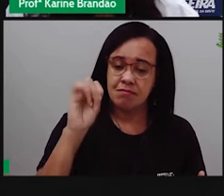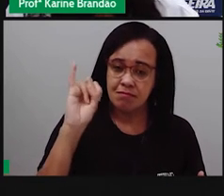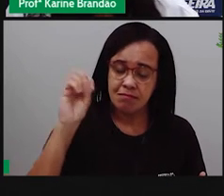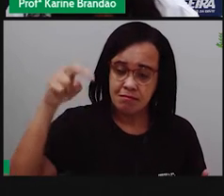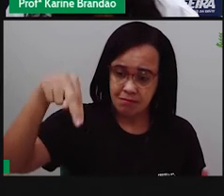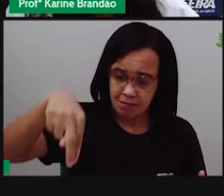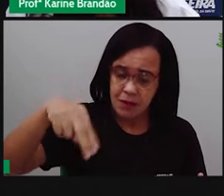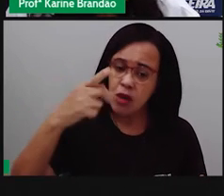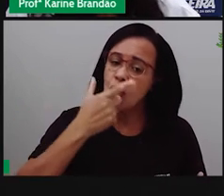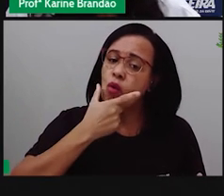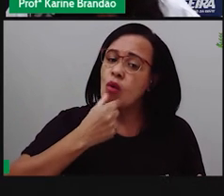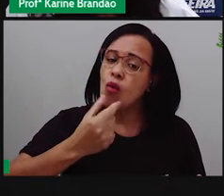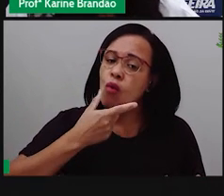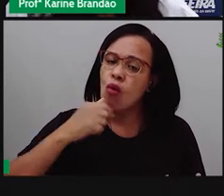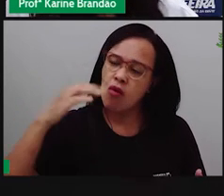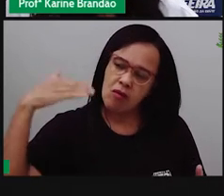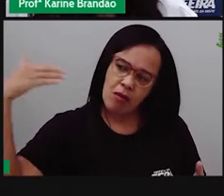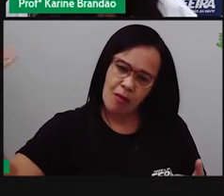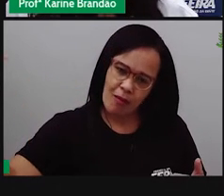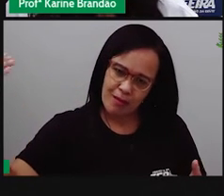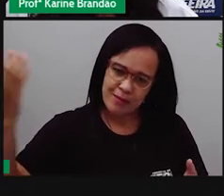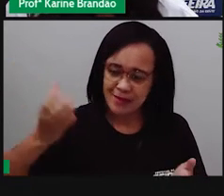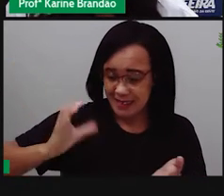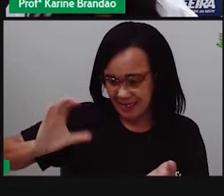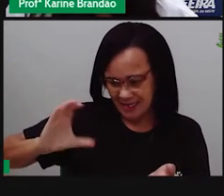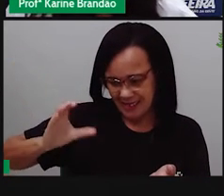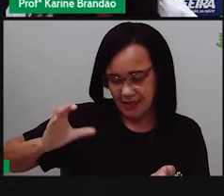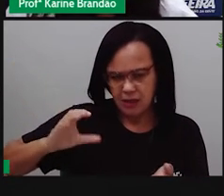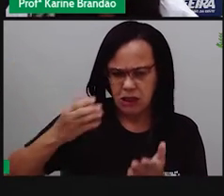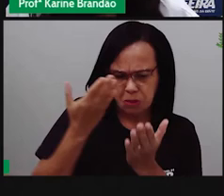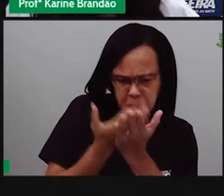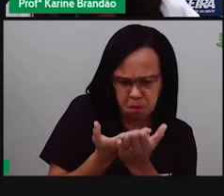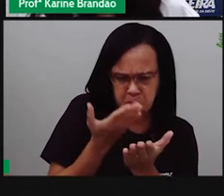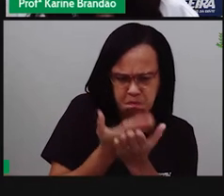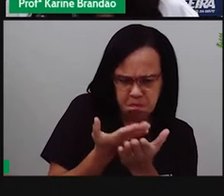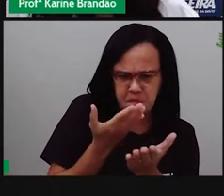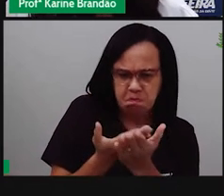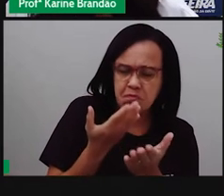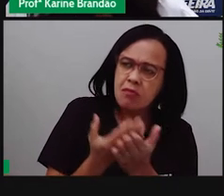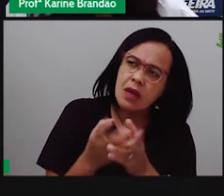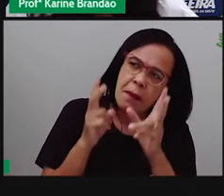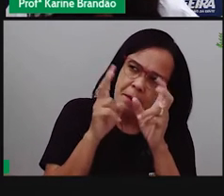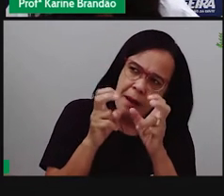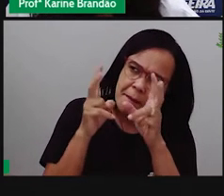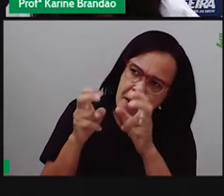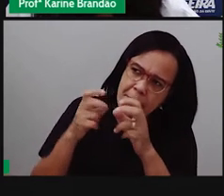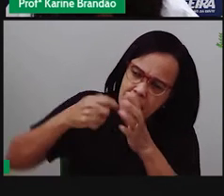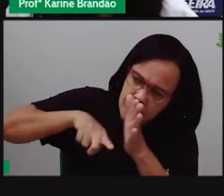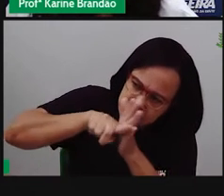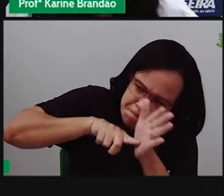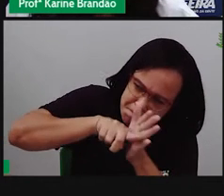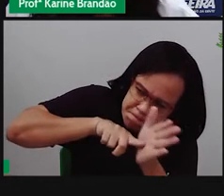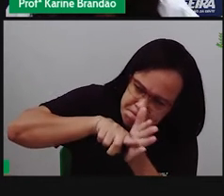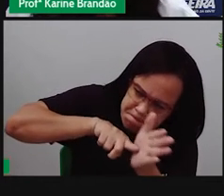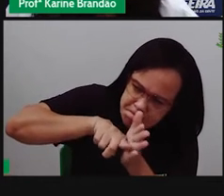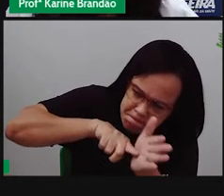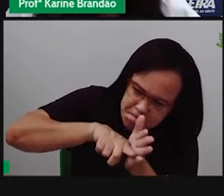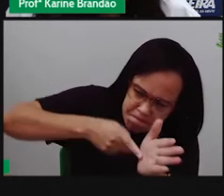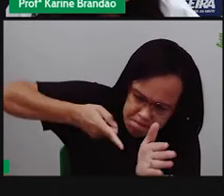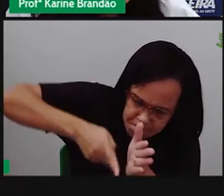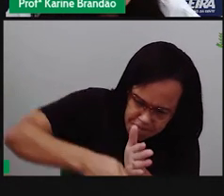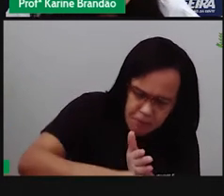ela acontece no nosso ambiente. porque existe uma diversidade de olhos diferentes, seres vivos com cores, tamanhos,